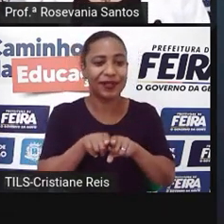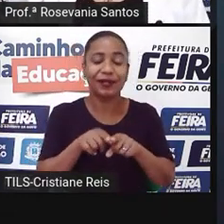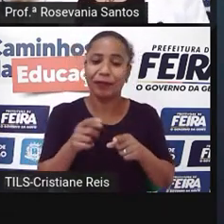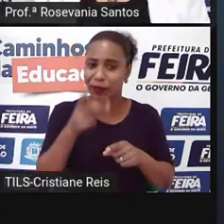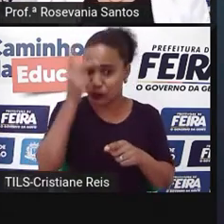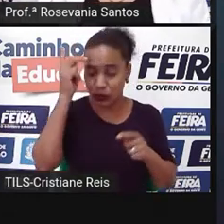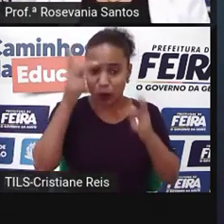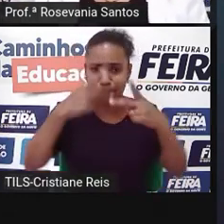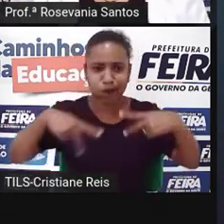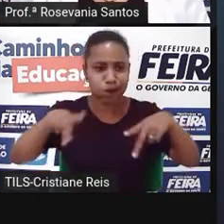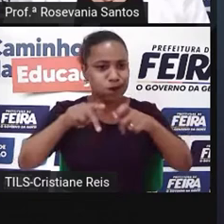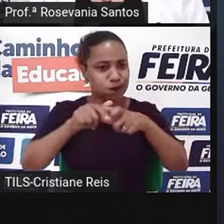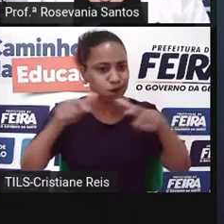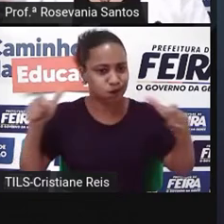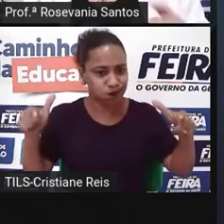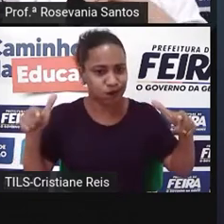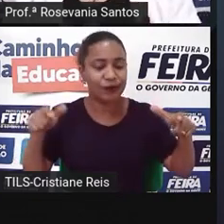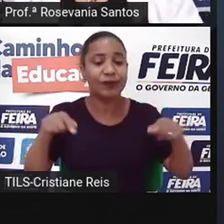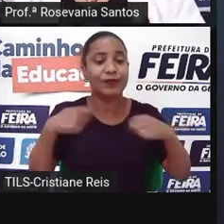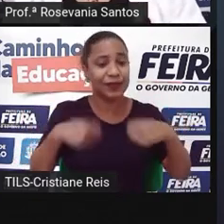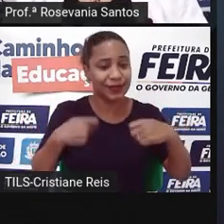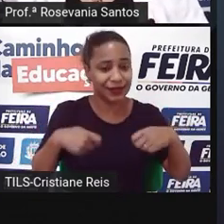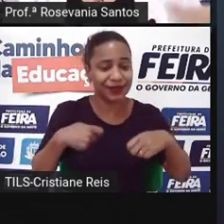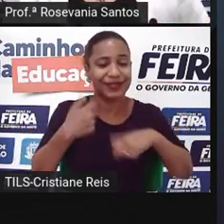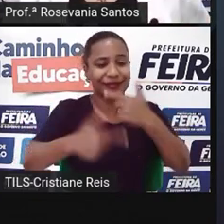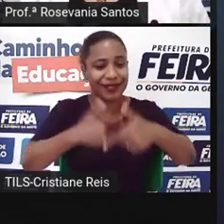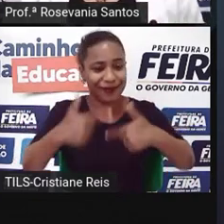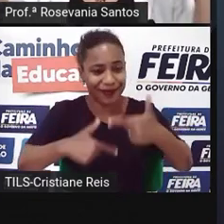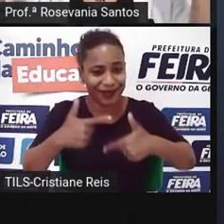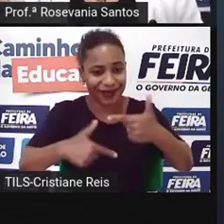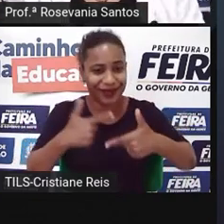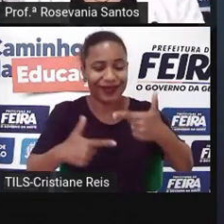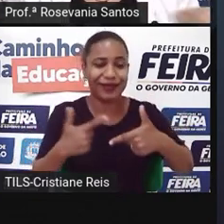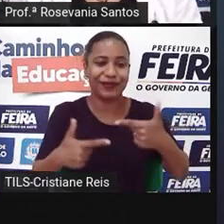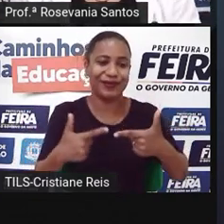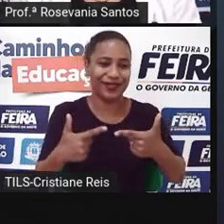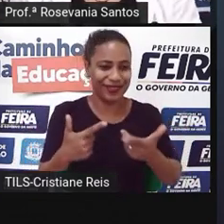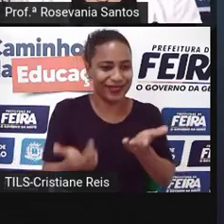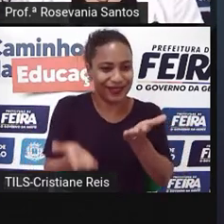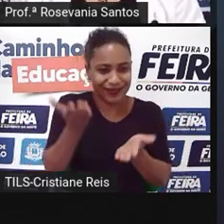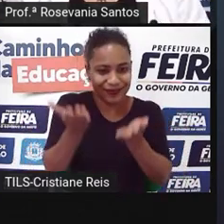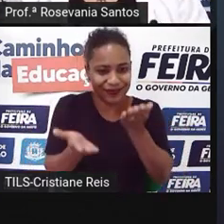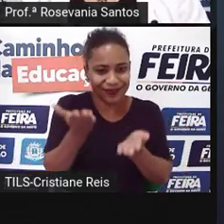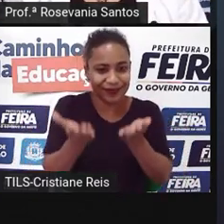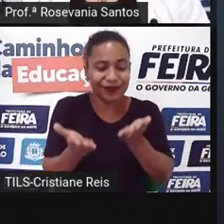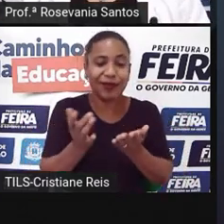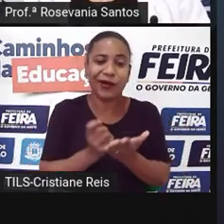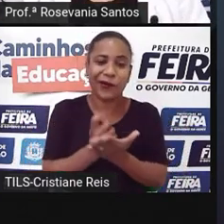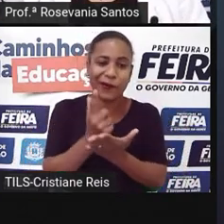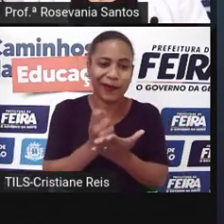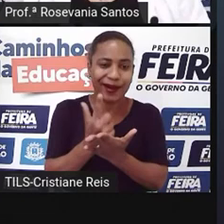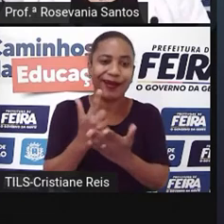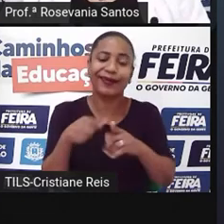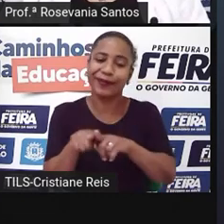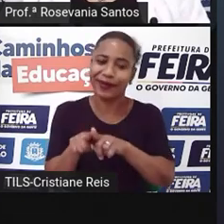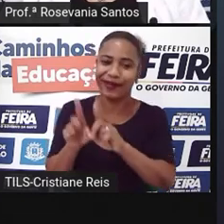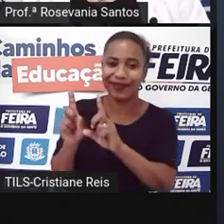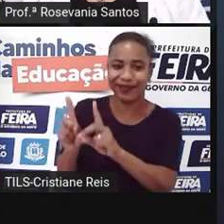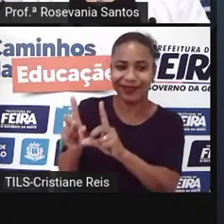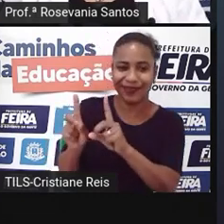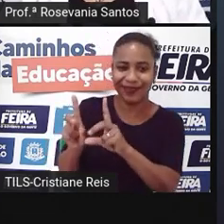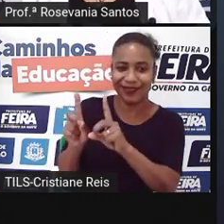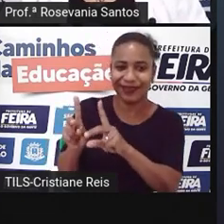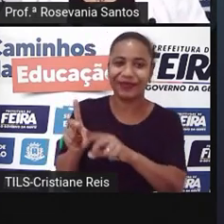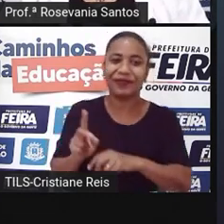muita gente, também vão precisar de muito emprego para manter essa população num equilíbrio econômico, mora a dizer assim. Então, é uma